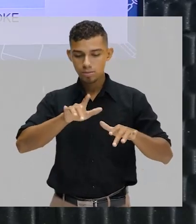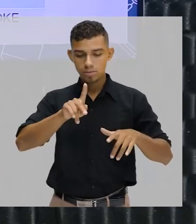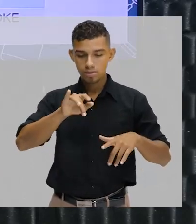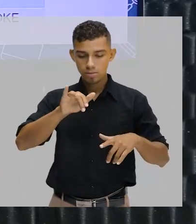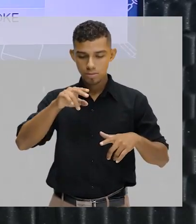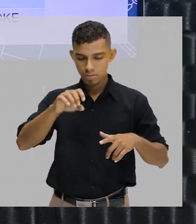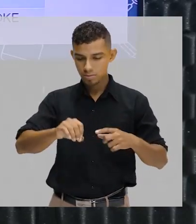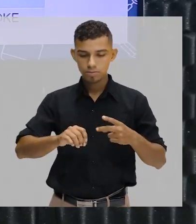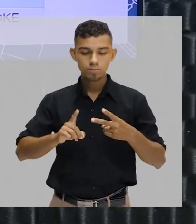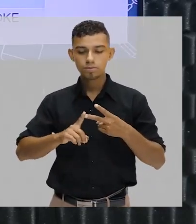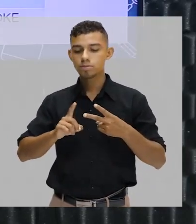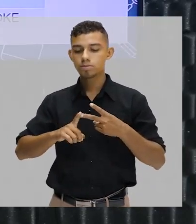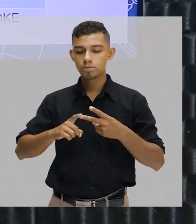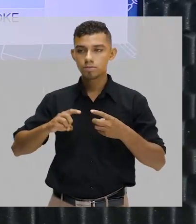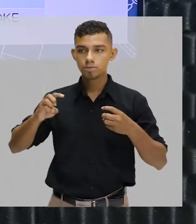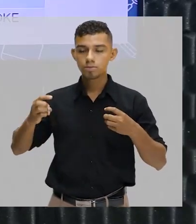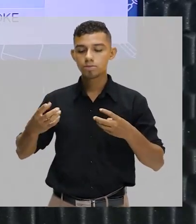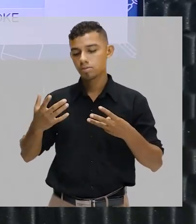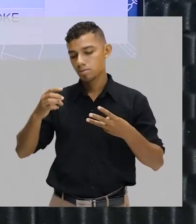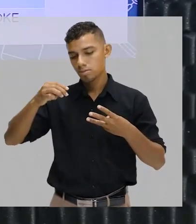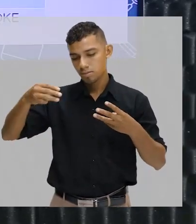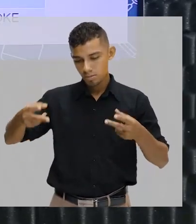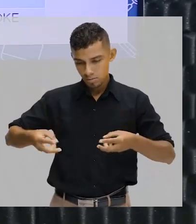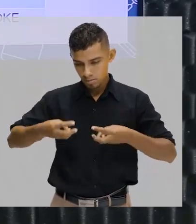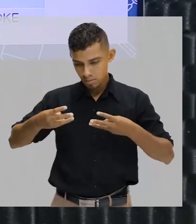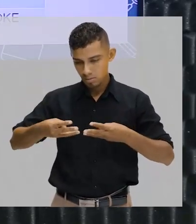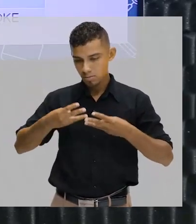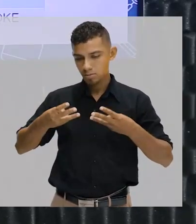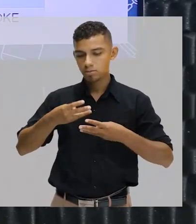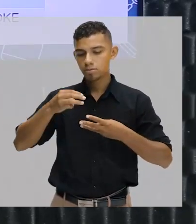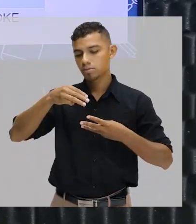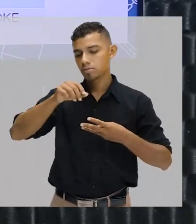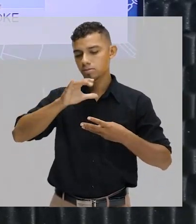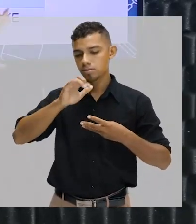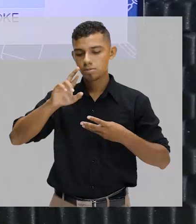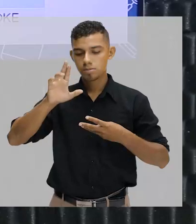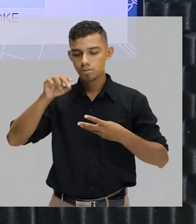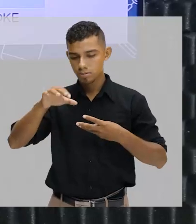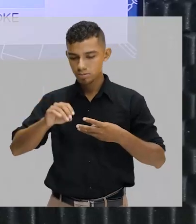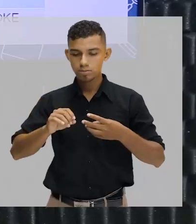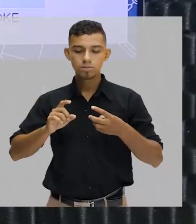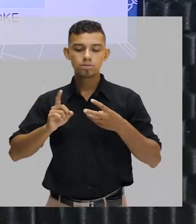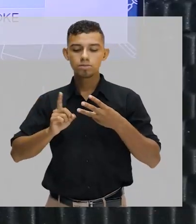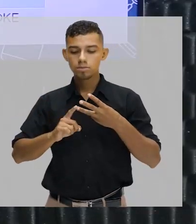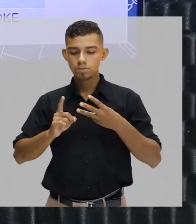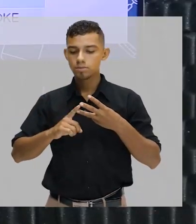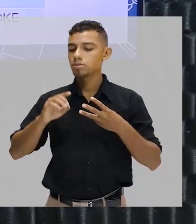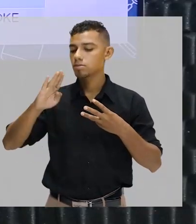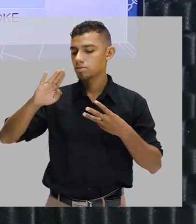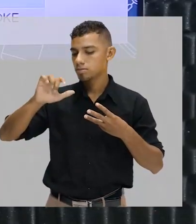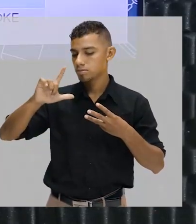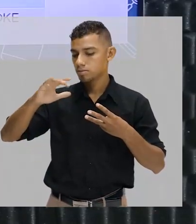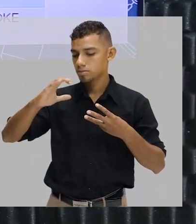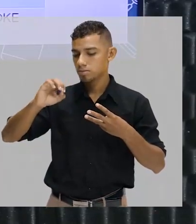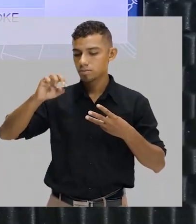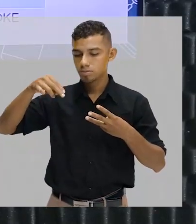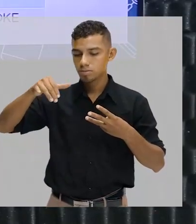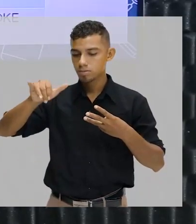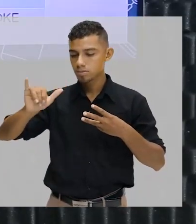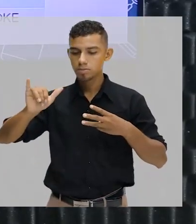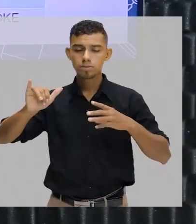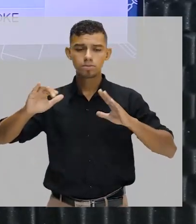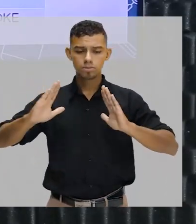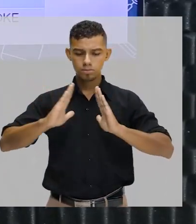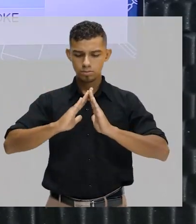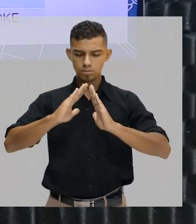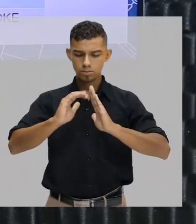piano, macaroni, que é um tipo específico de massa, balcony, que é a sacada, a varanda